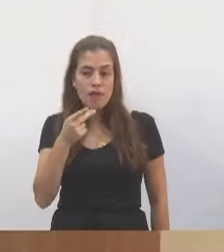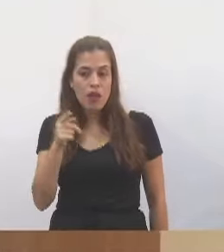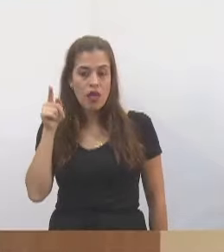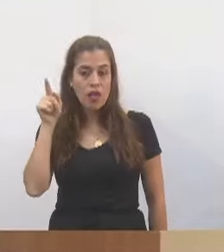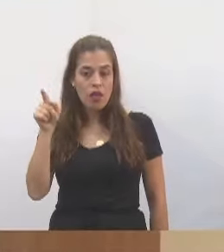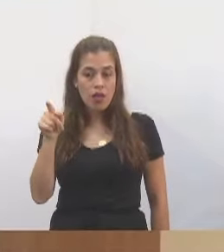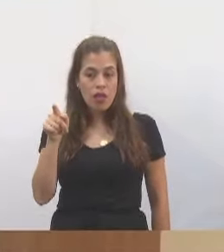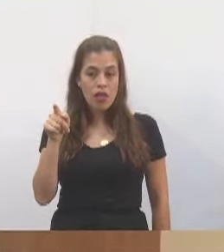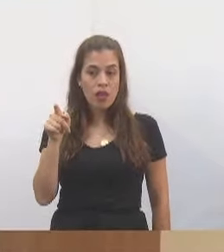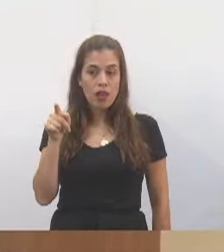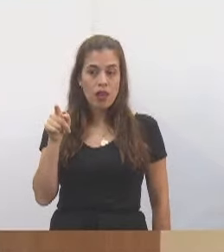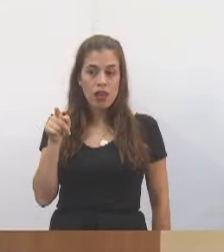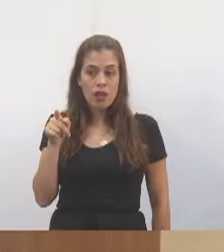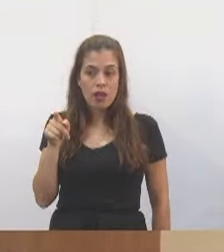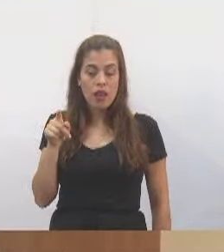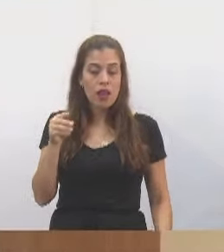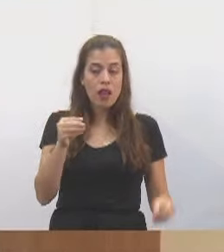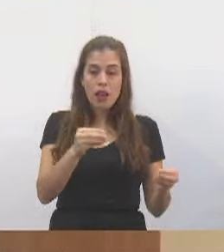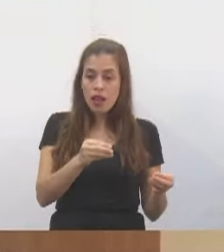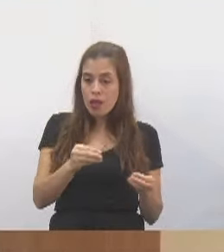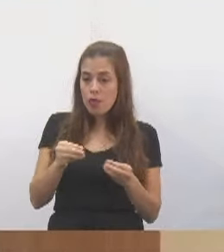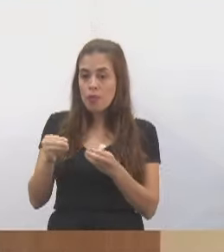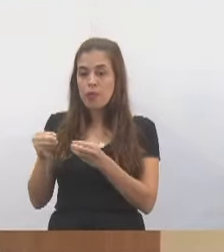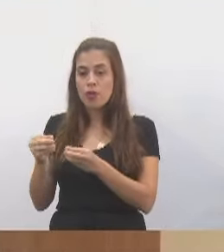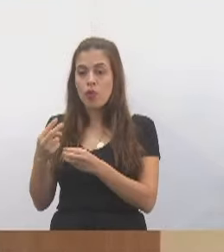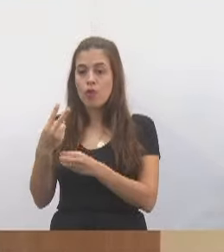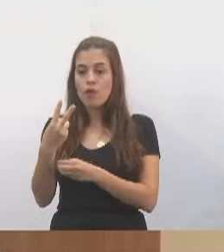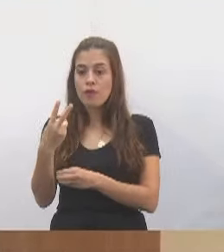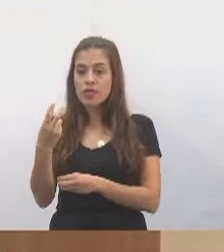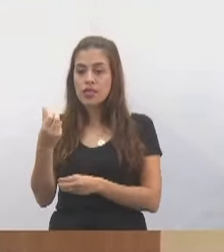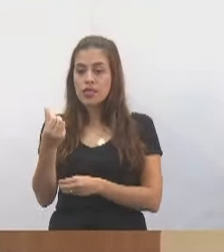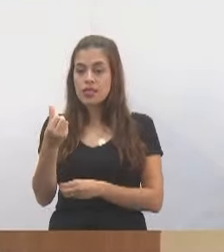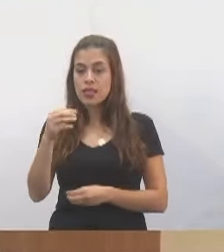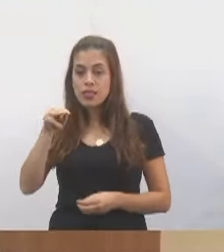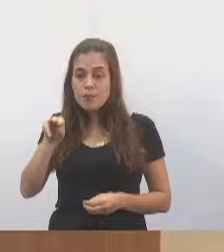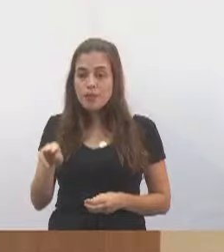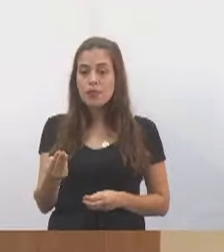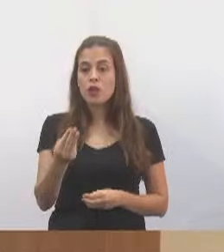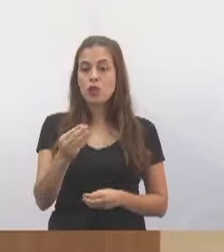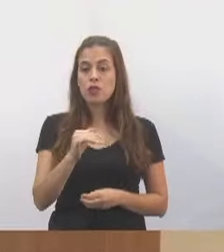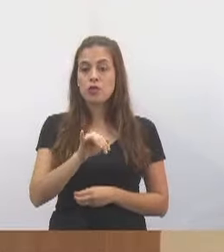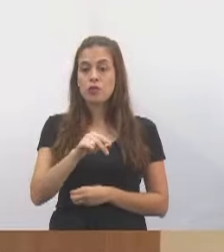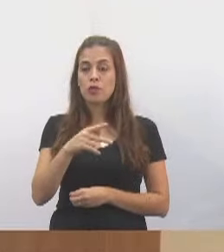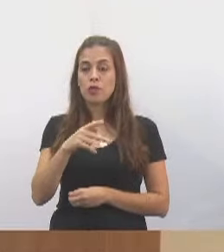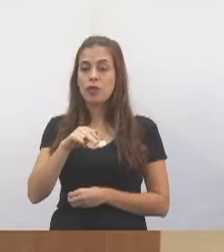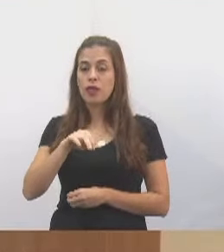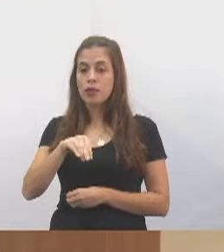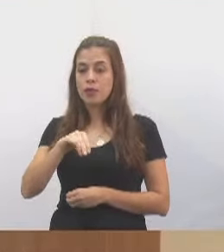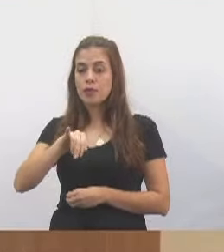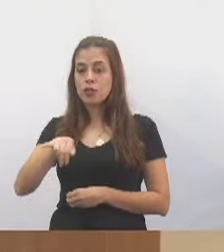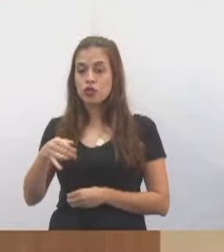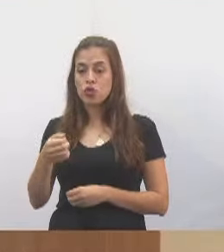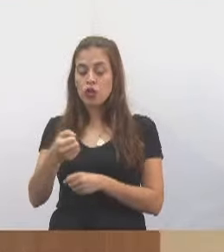mesmo, deixou de repassar 26 milhões para IPMJ o ano passado,